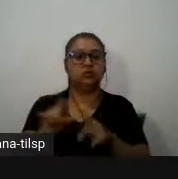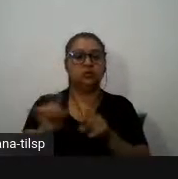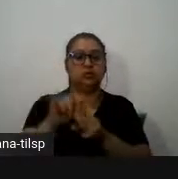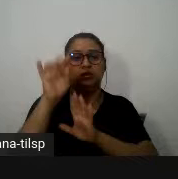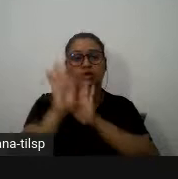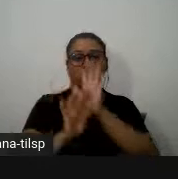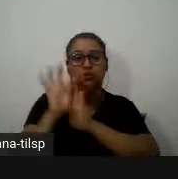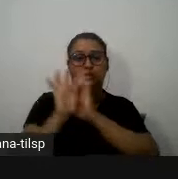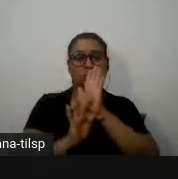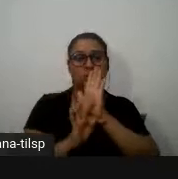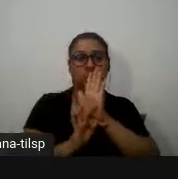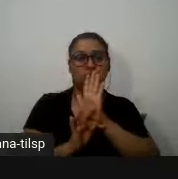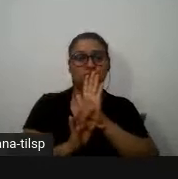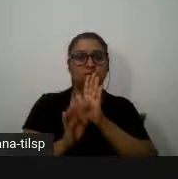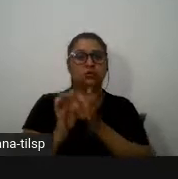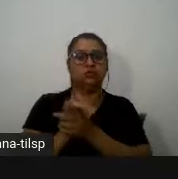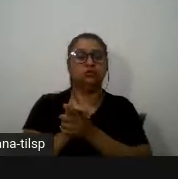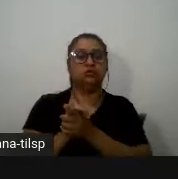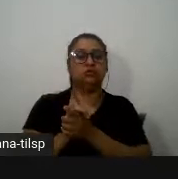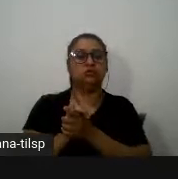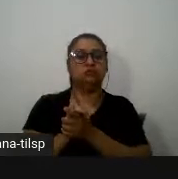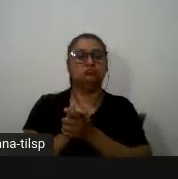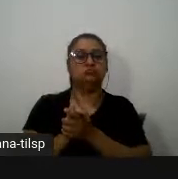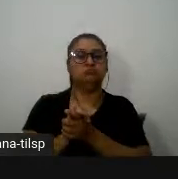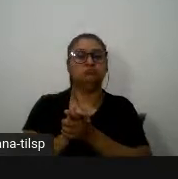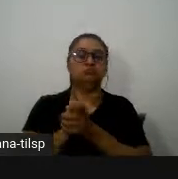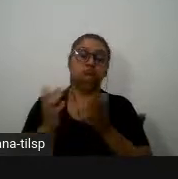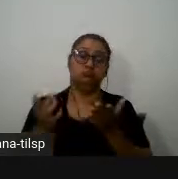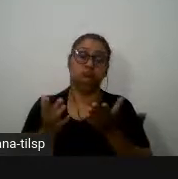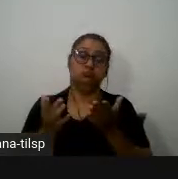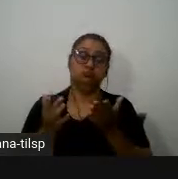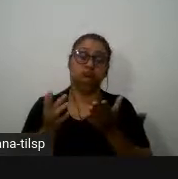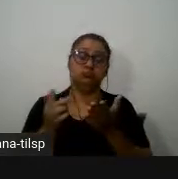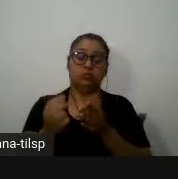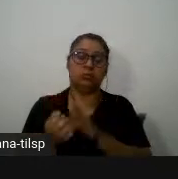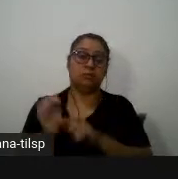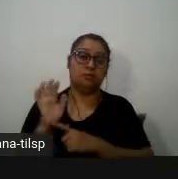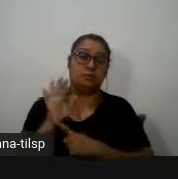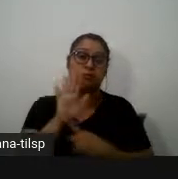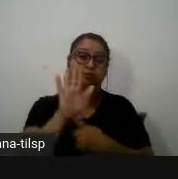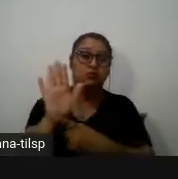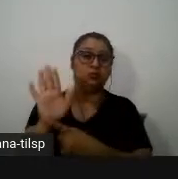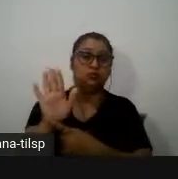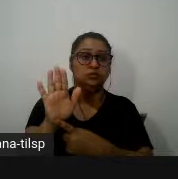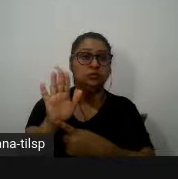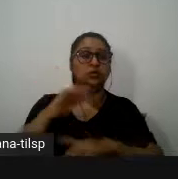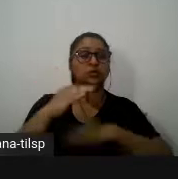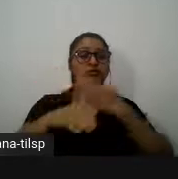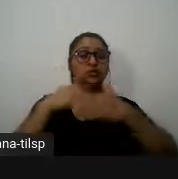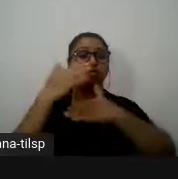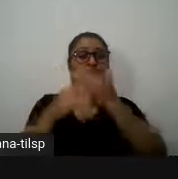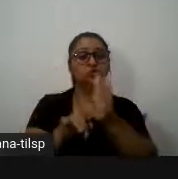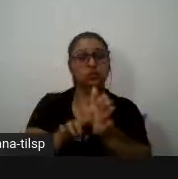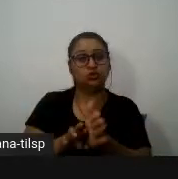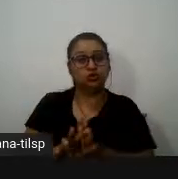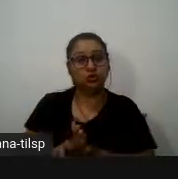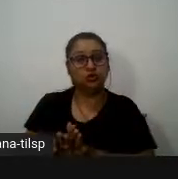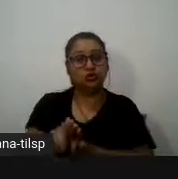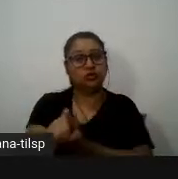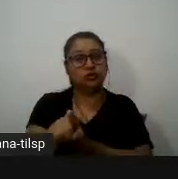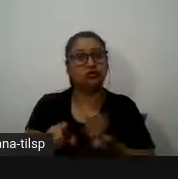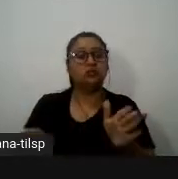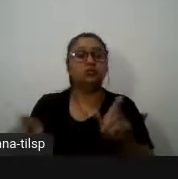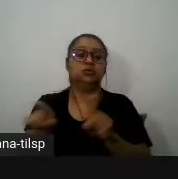tínhamos relatado não evidenciado ou o processo de investigação ou os seus